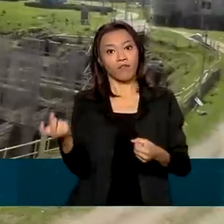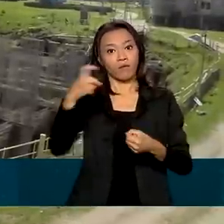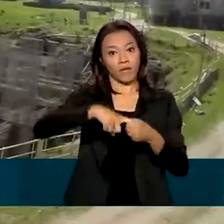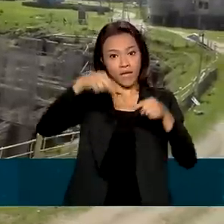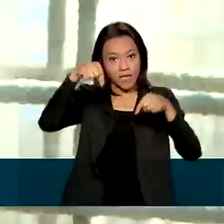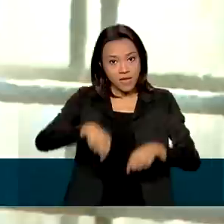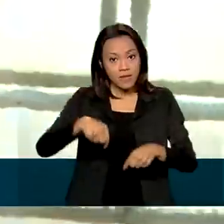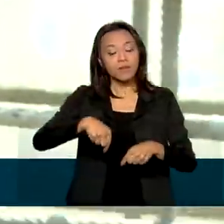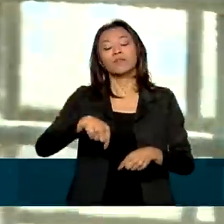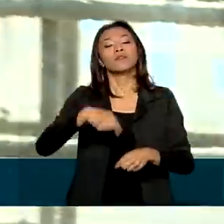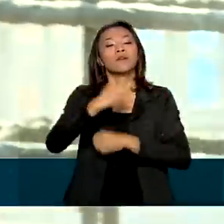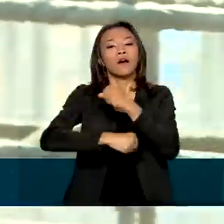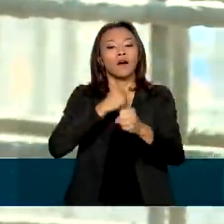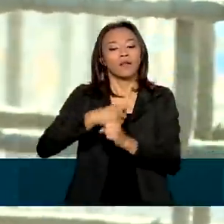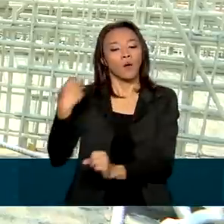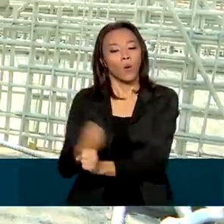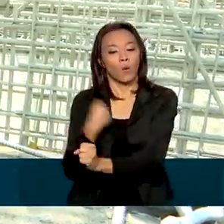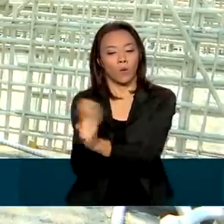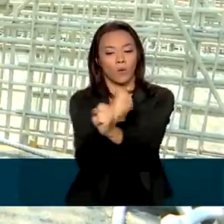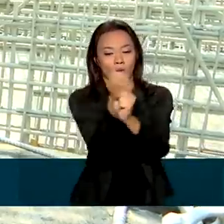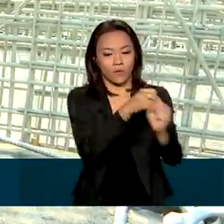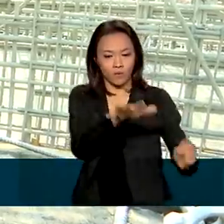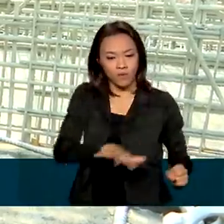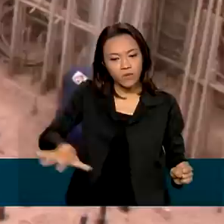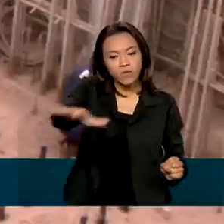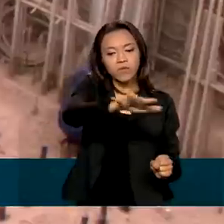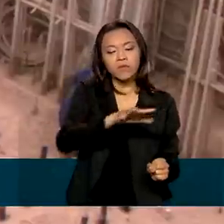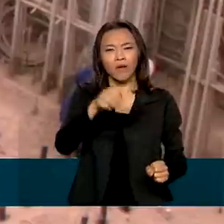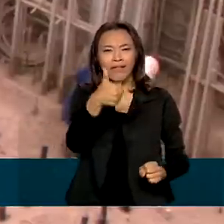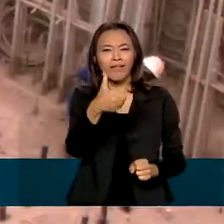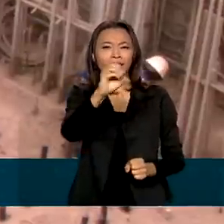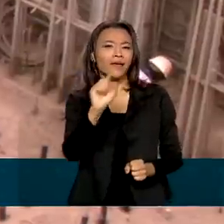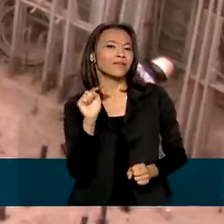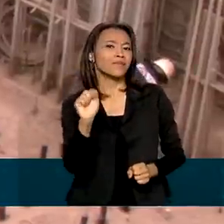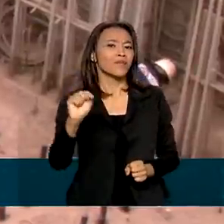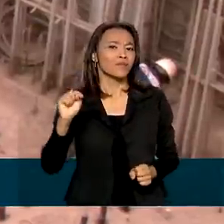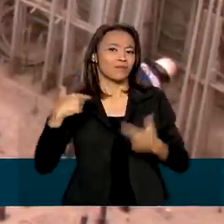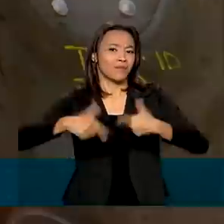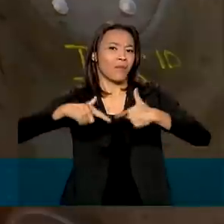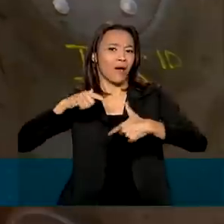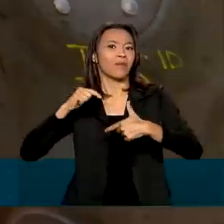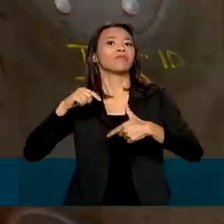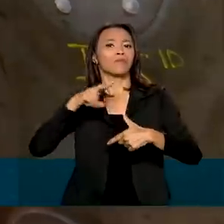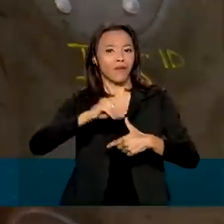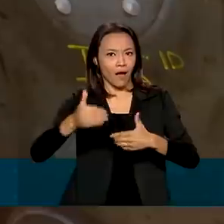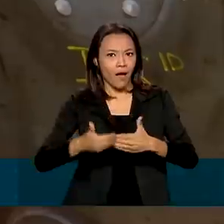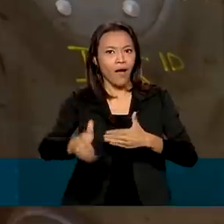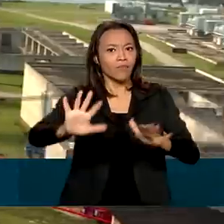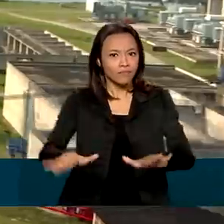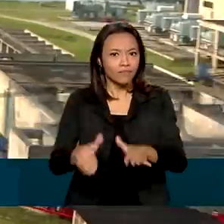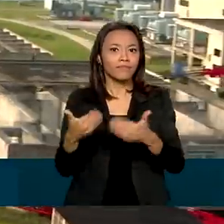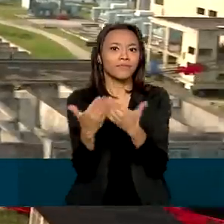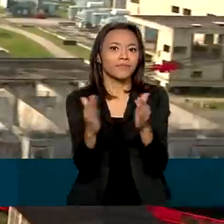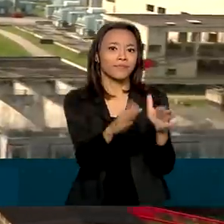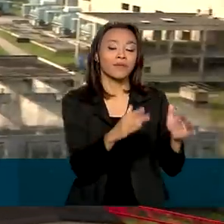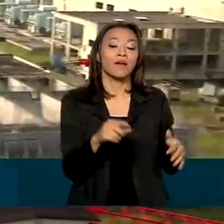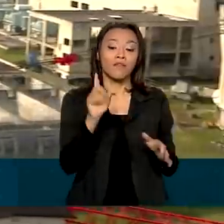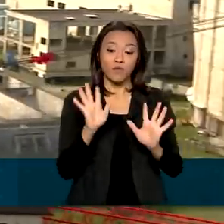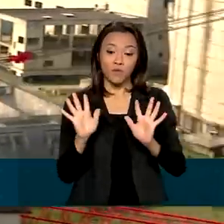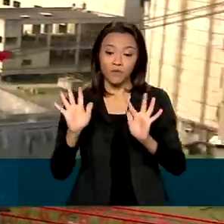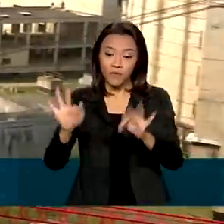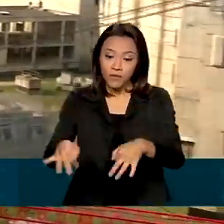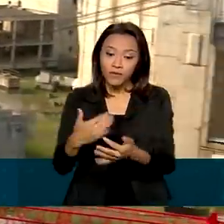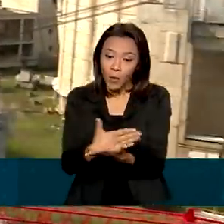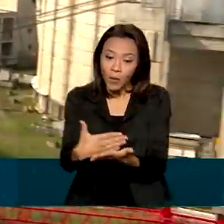construção da usina, um trabalho que deve gerar até 10 mil empregos diretos. Angra 3 deve entrar em operação no fim